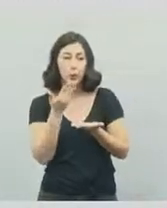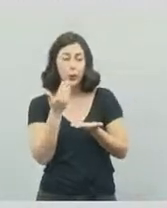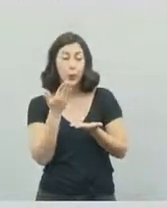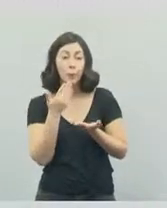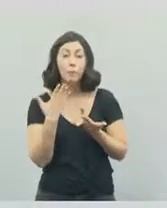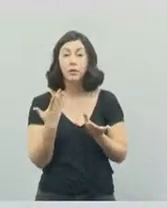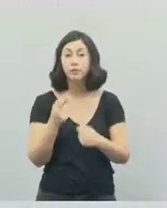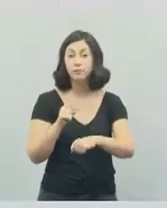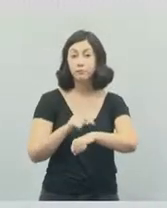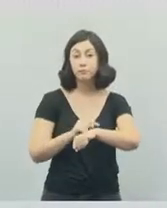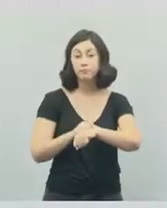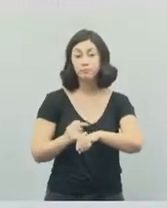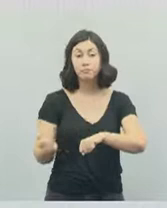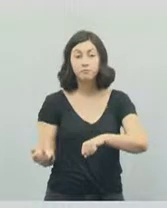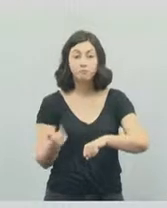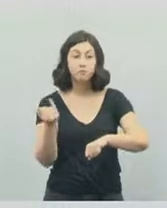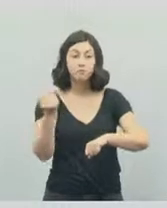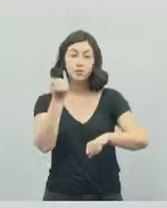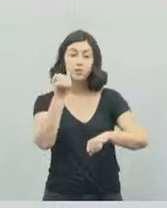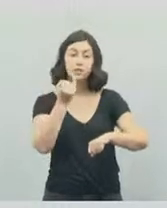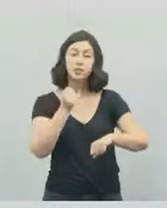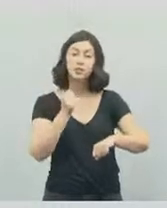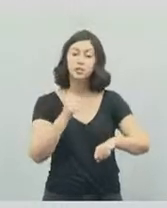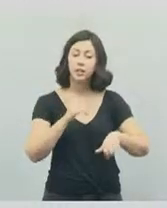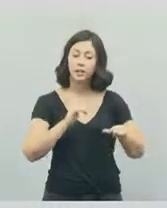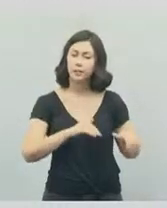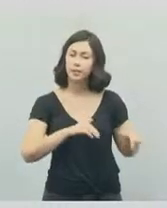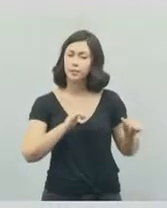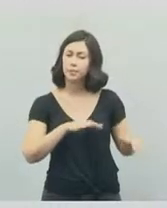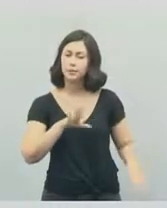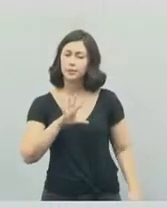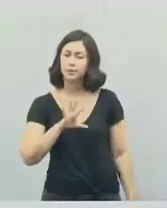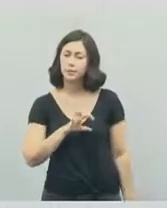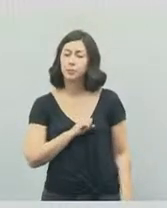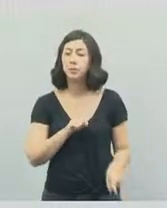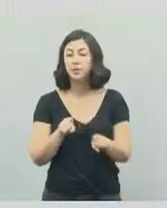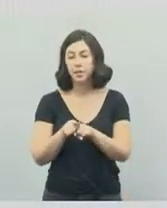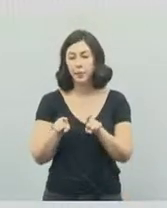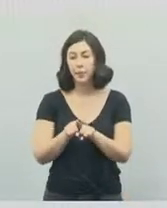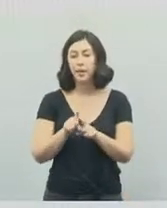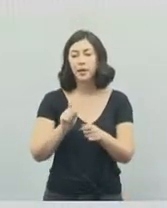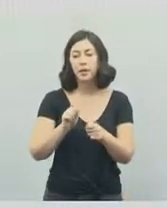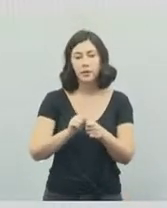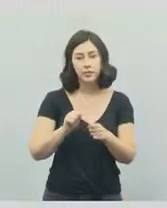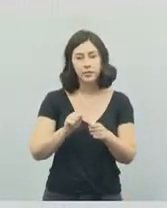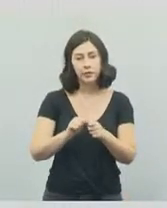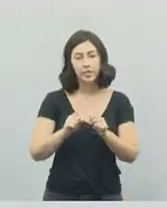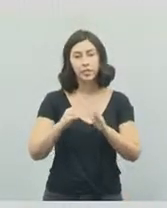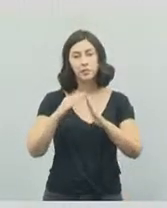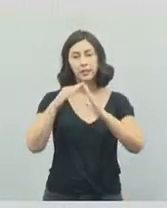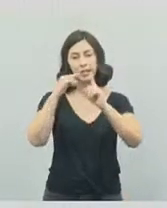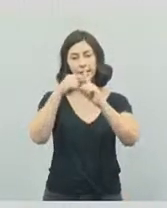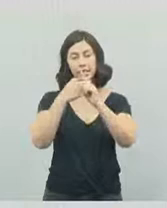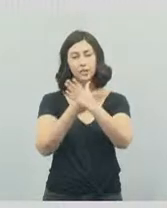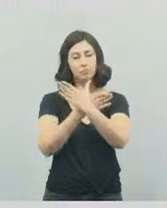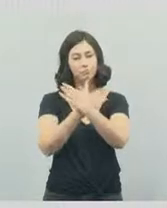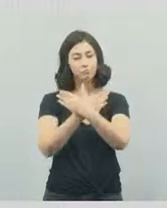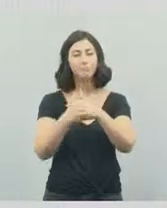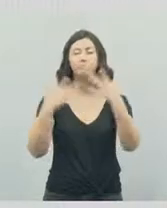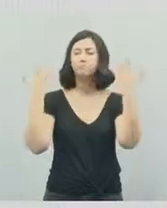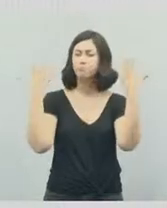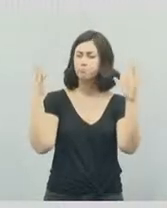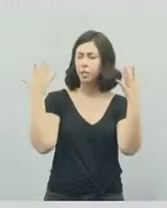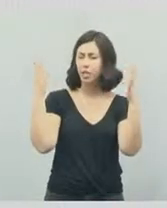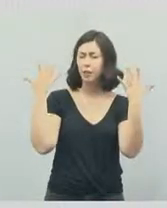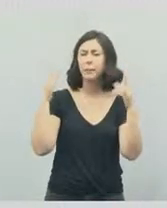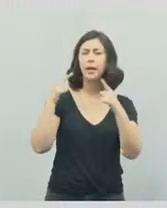Foi um momento muito importante da Caminhada do Amor, que é realizada também pela Igreja Universal. Parabéns à Igreja Universal,